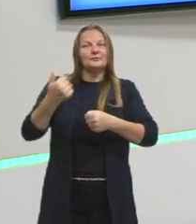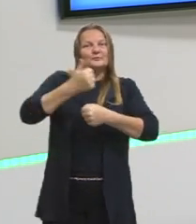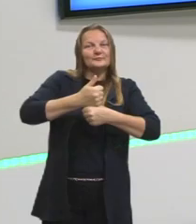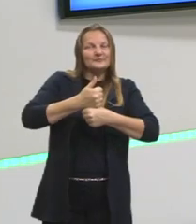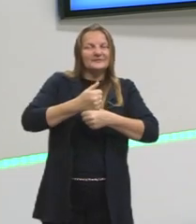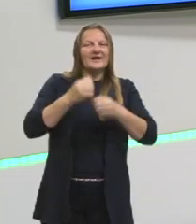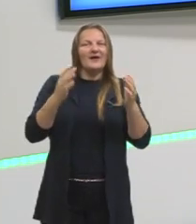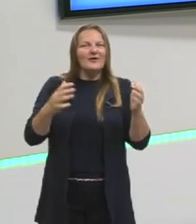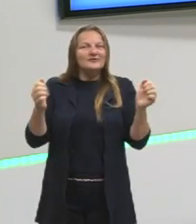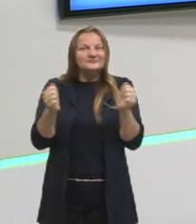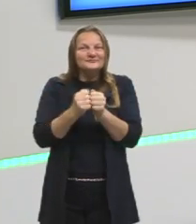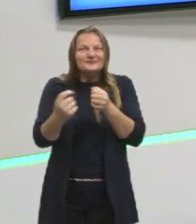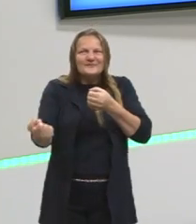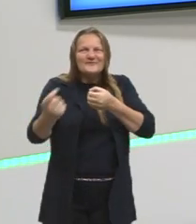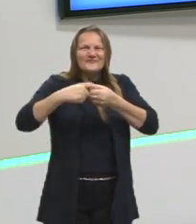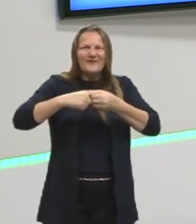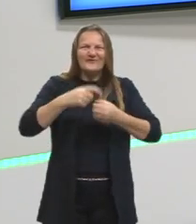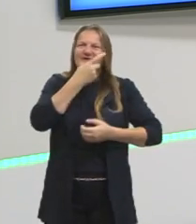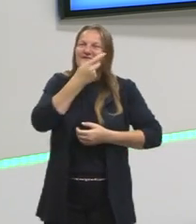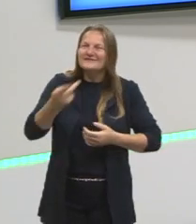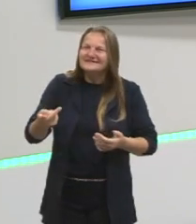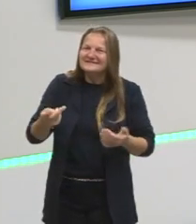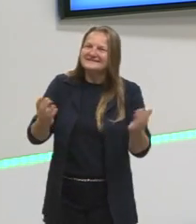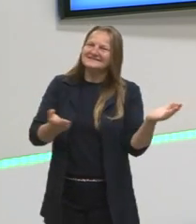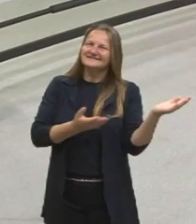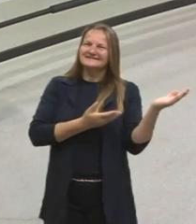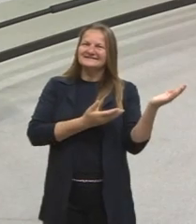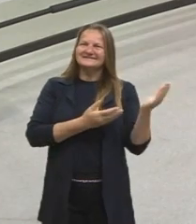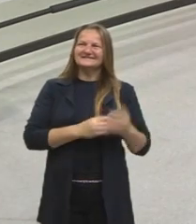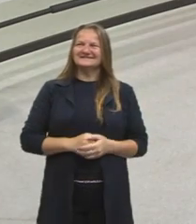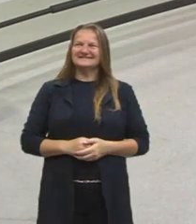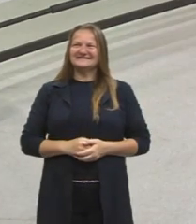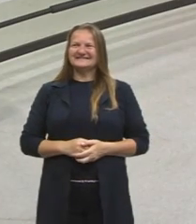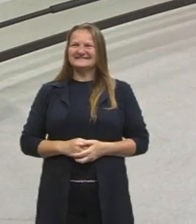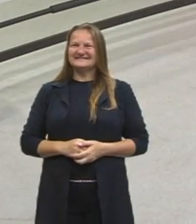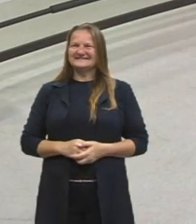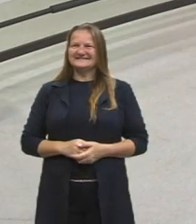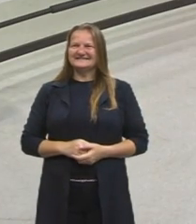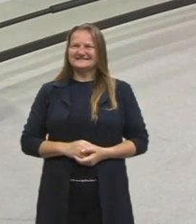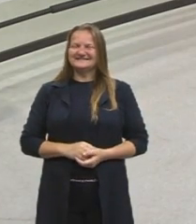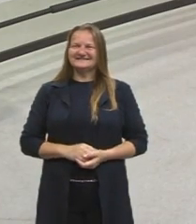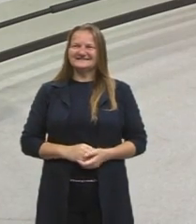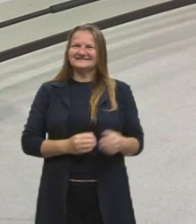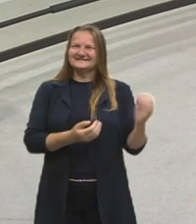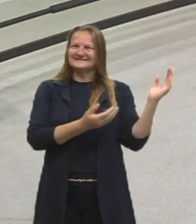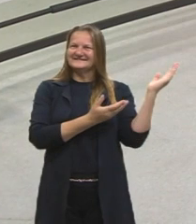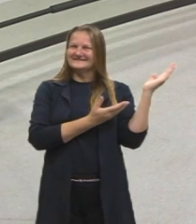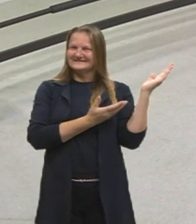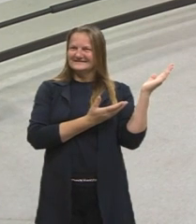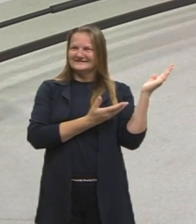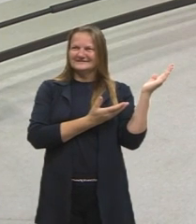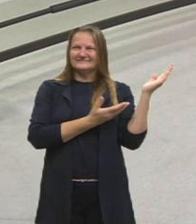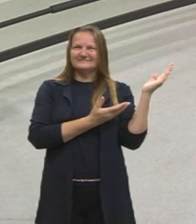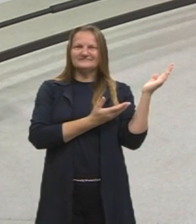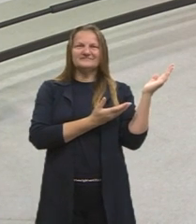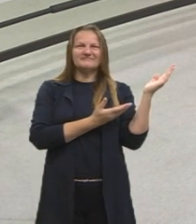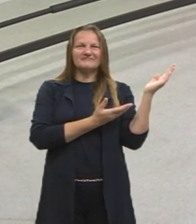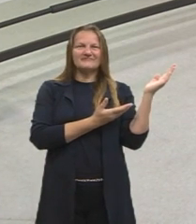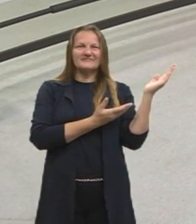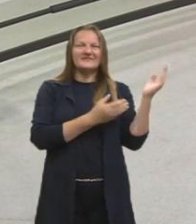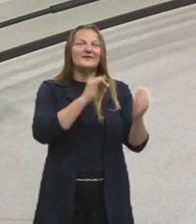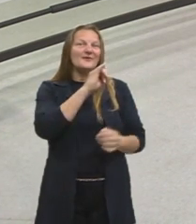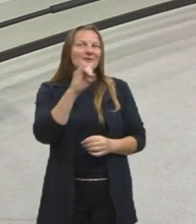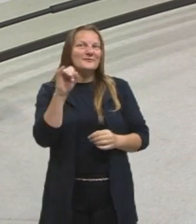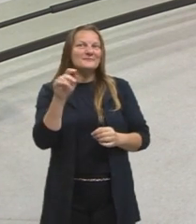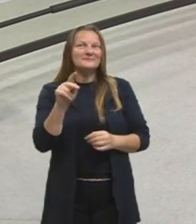Então, agora ele volta. Ele volta para nos contemplar com a sua sabedoria aqui na questão número 2. Oi, professor. Tudo bem? Olá, professora.